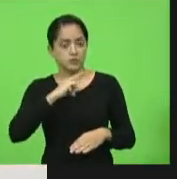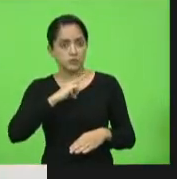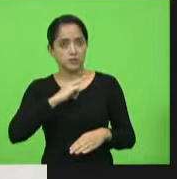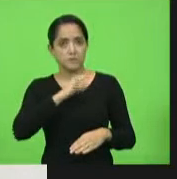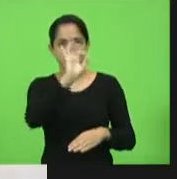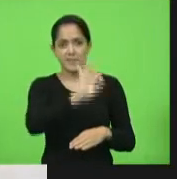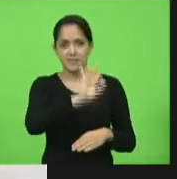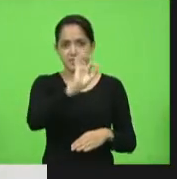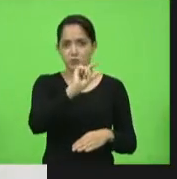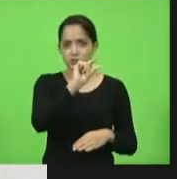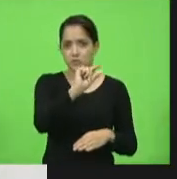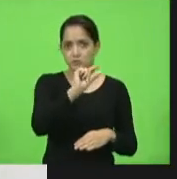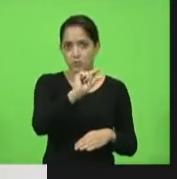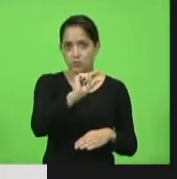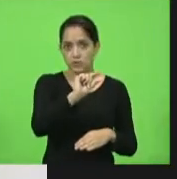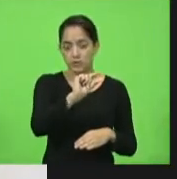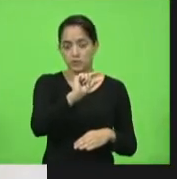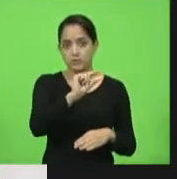pequenos